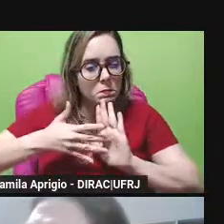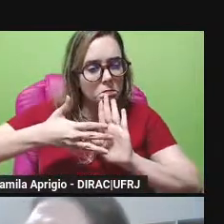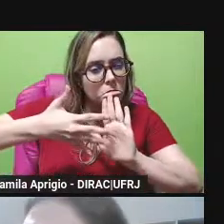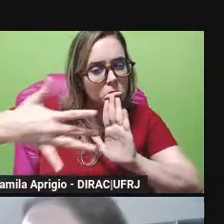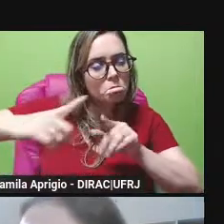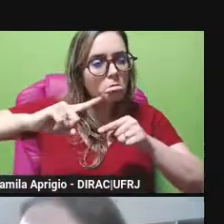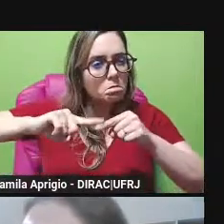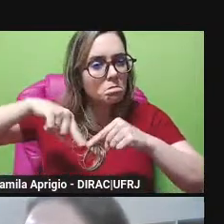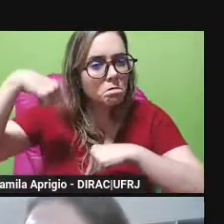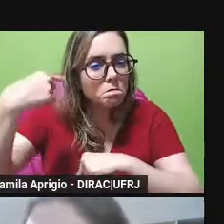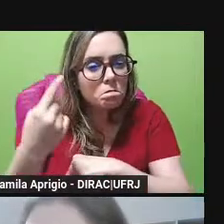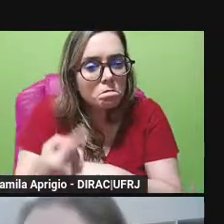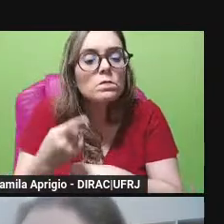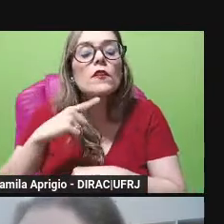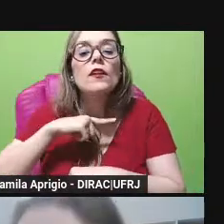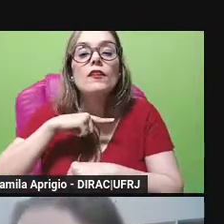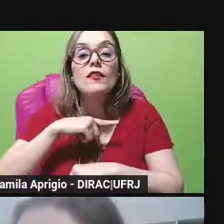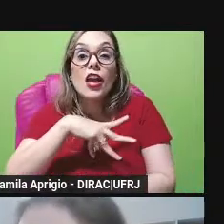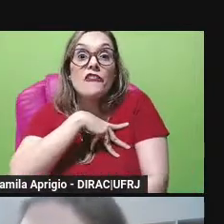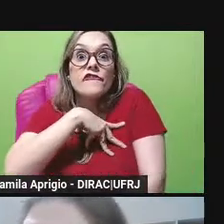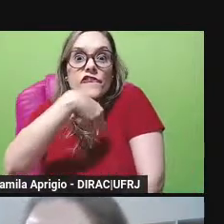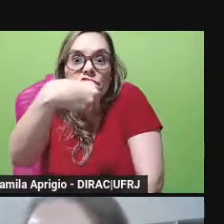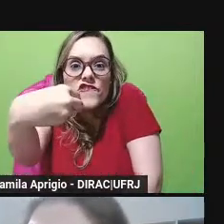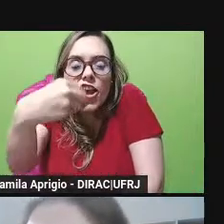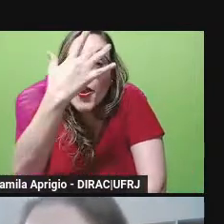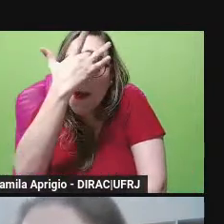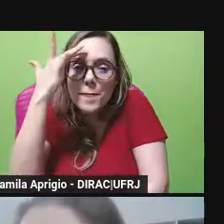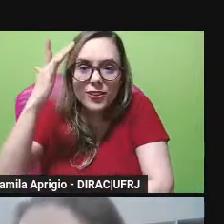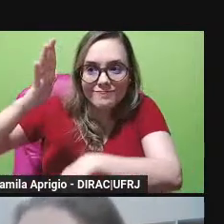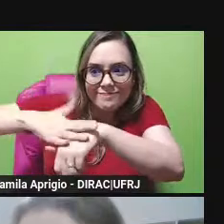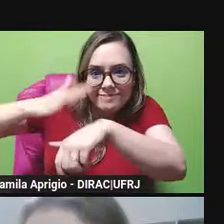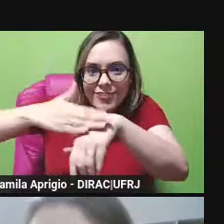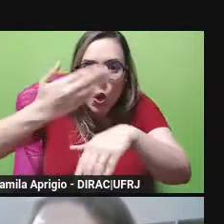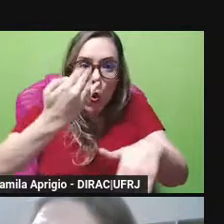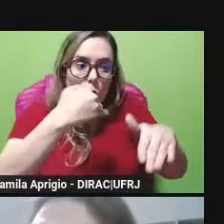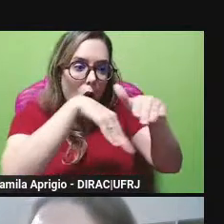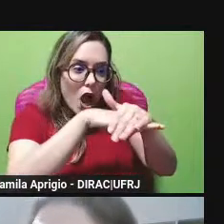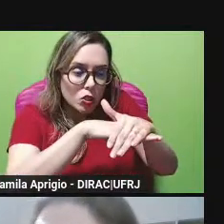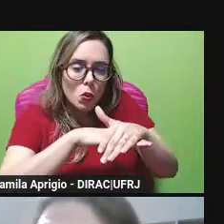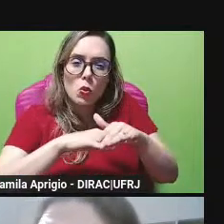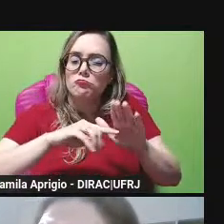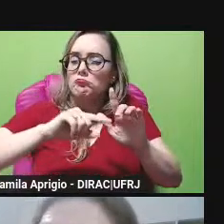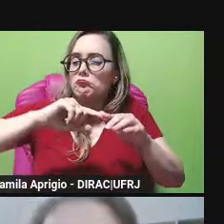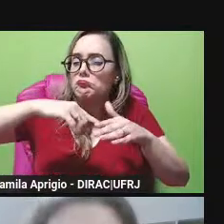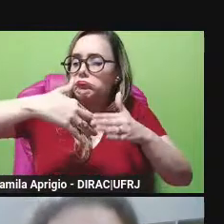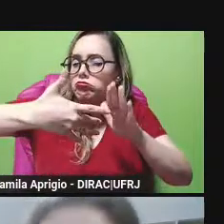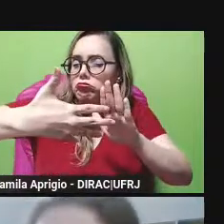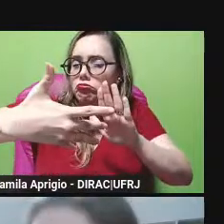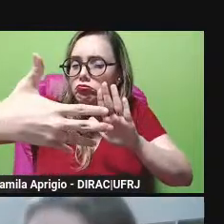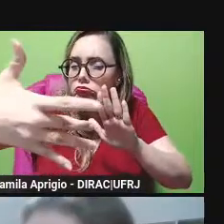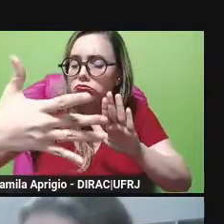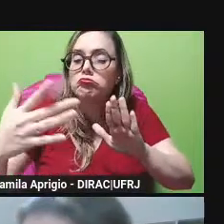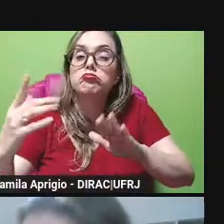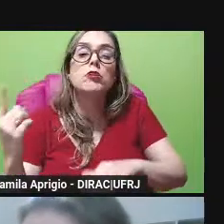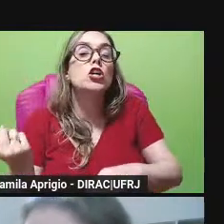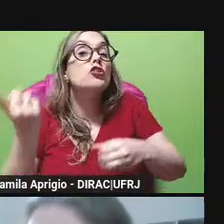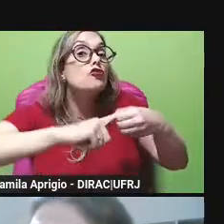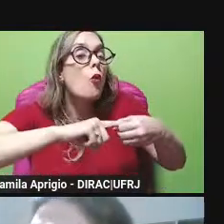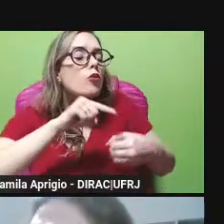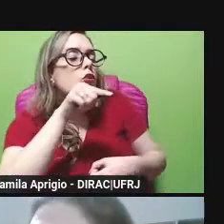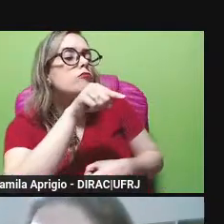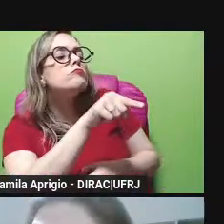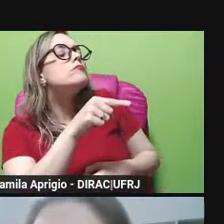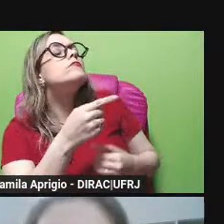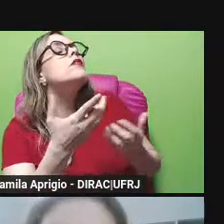os filhos do depositante vieram a Esparta mostraram a Glauco as senhas